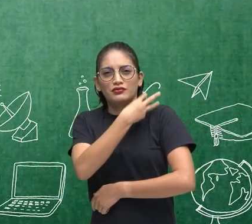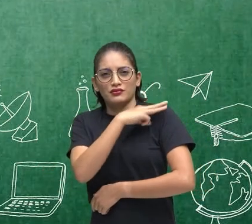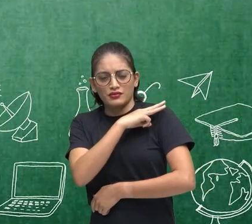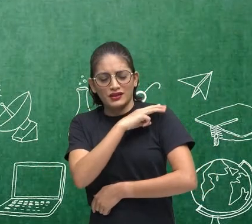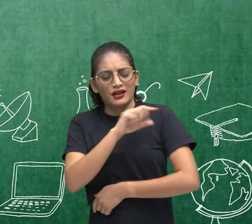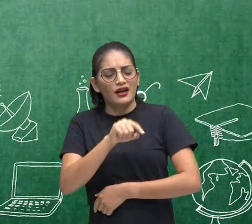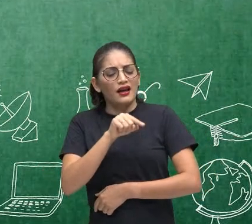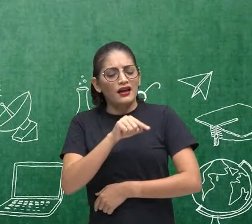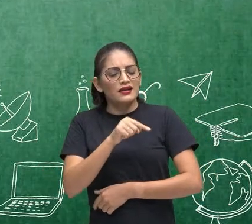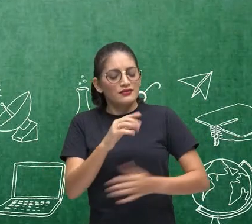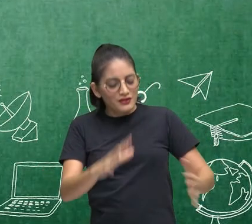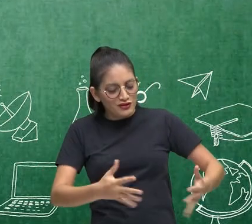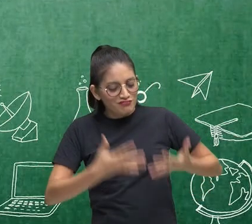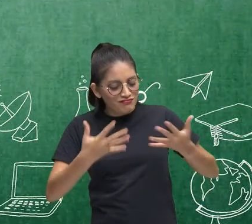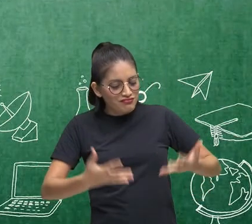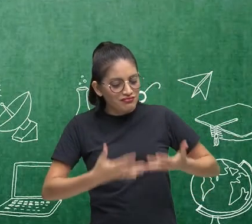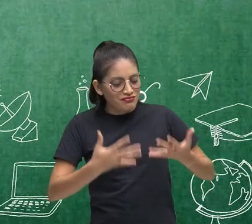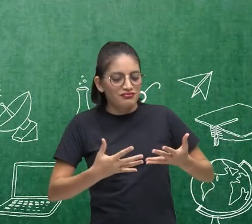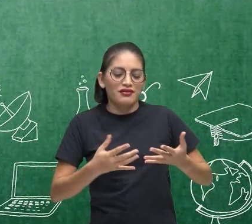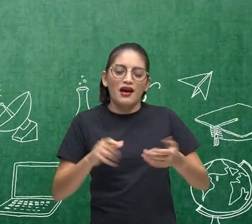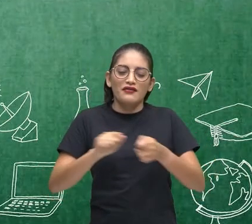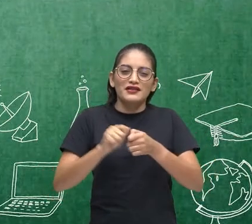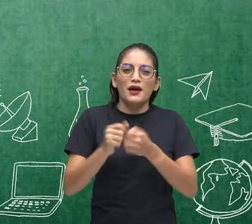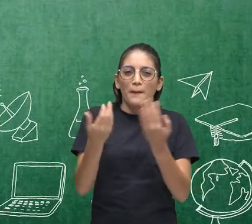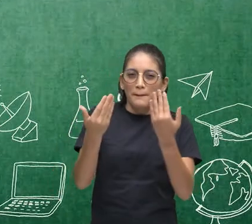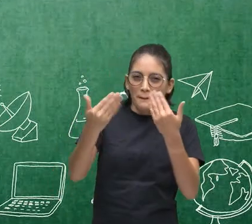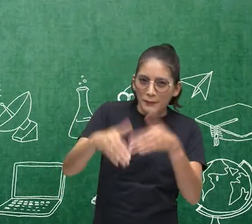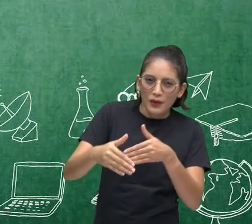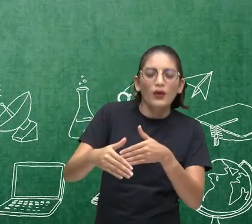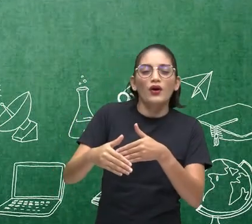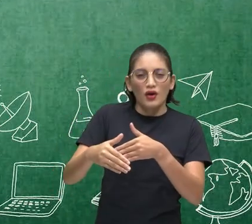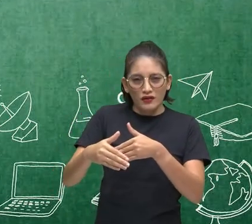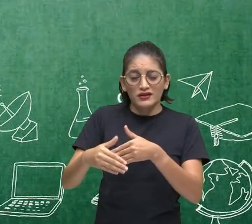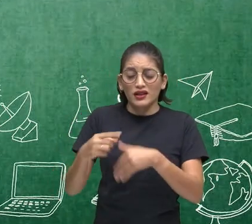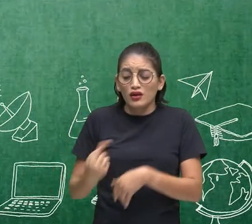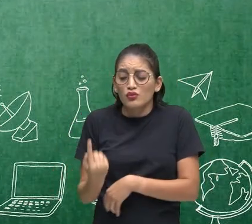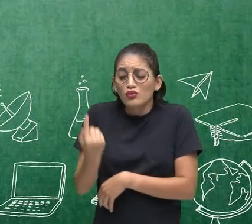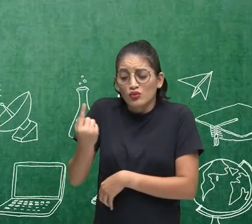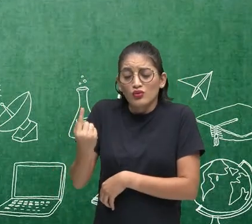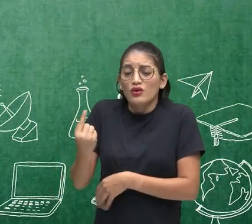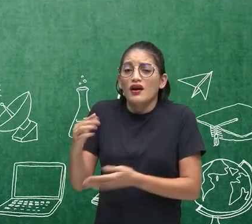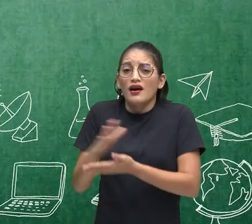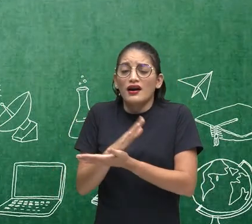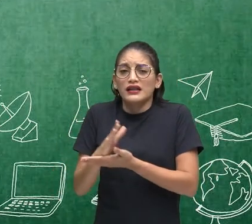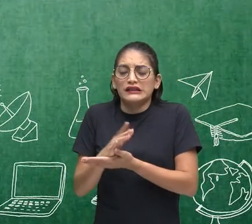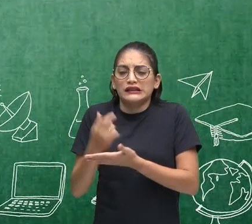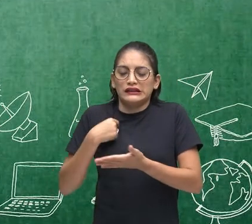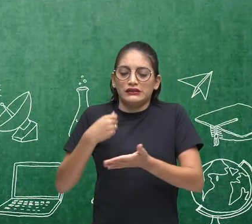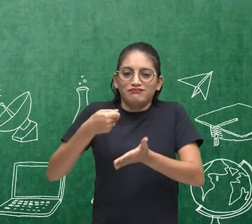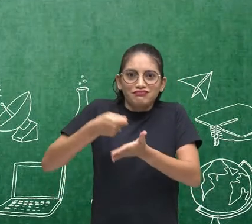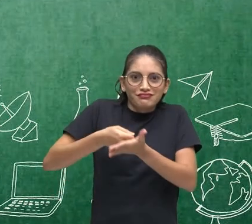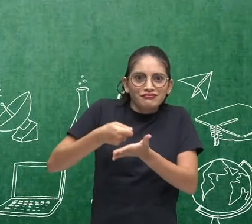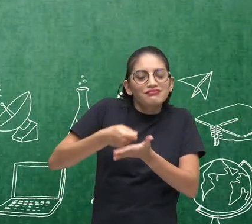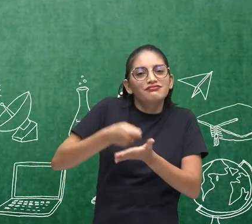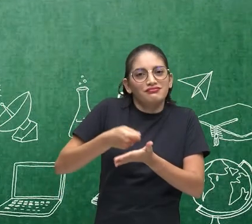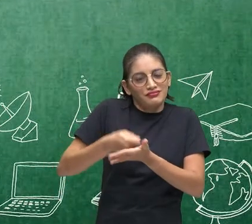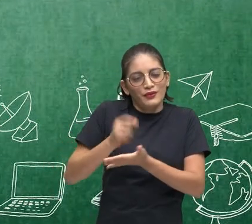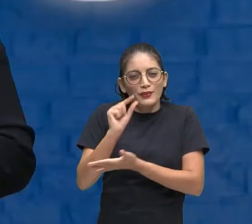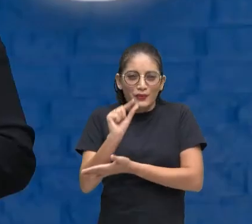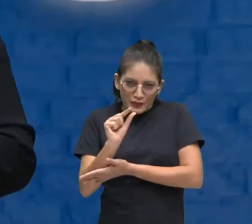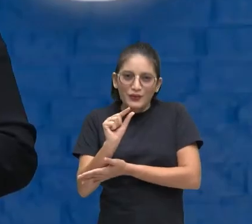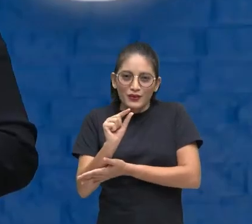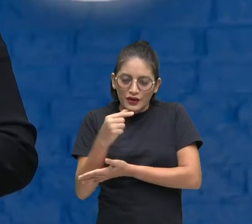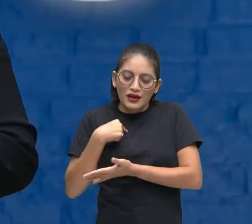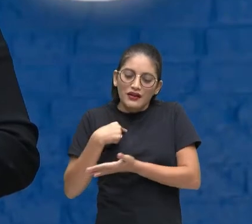incentivou Né A fazer os processos seletivos Tem sempre um que Às vezes pega um pouco mais No nosso pé Fica ali